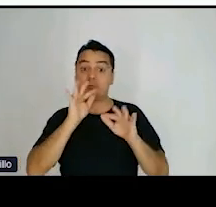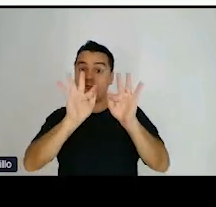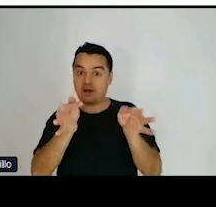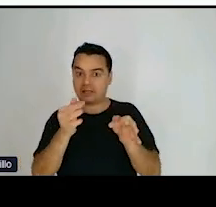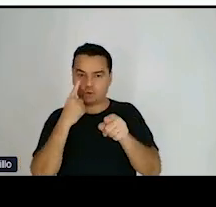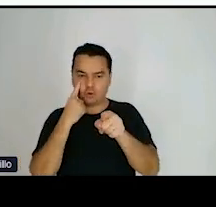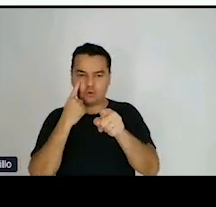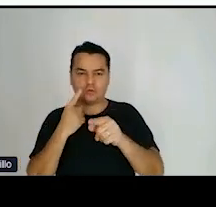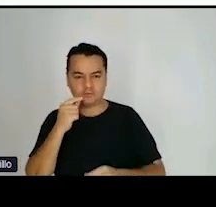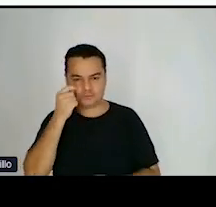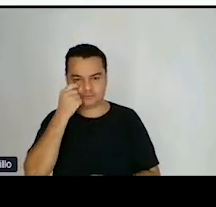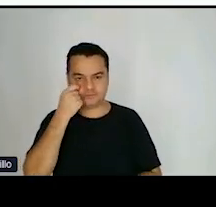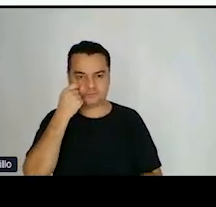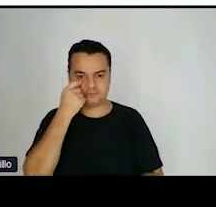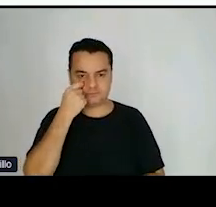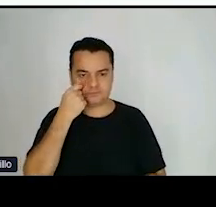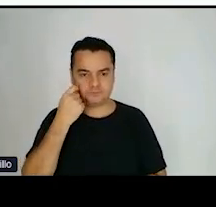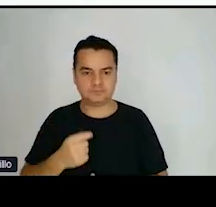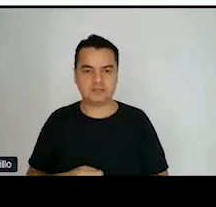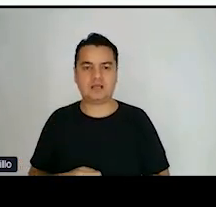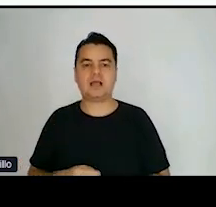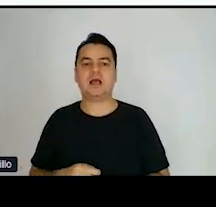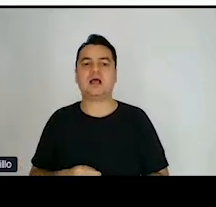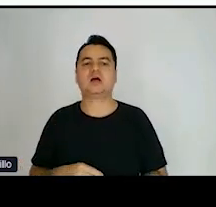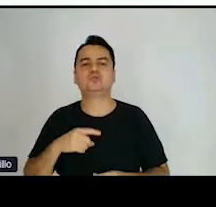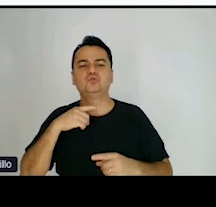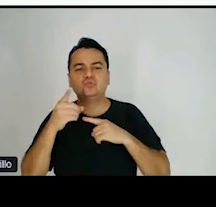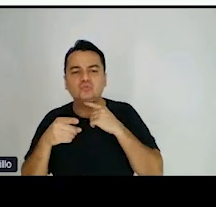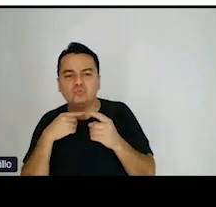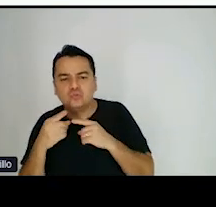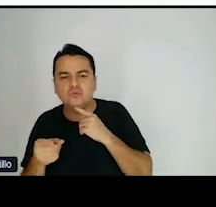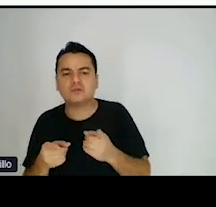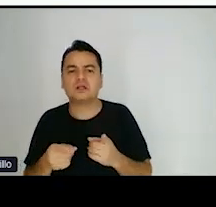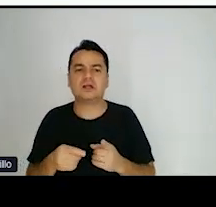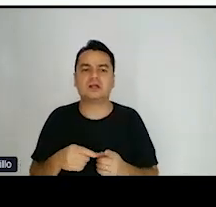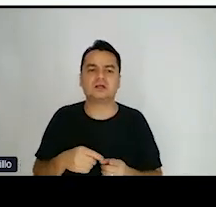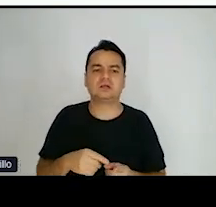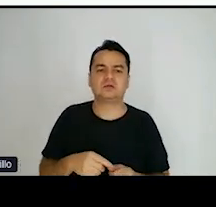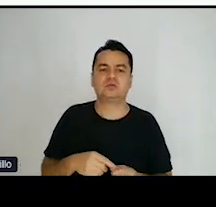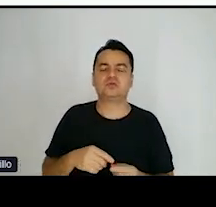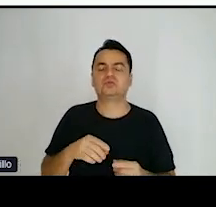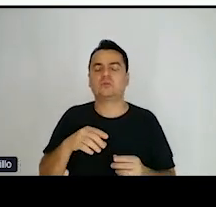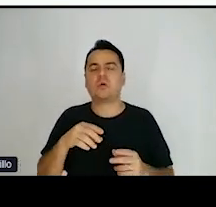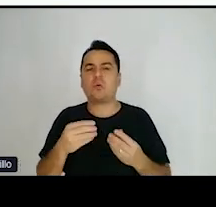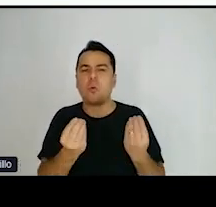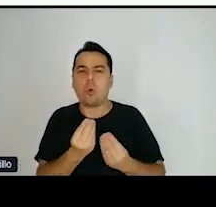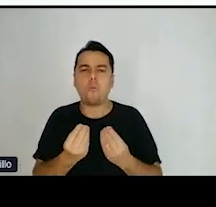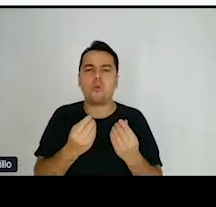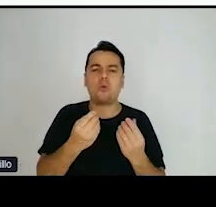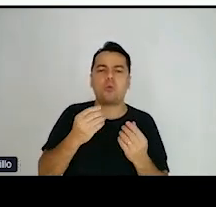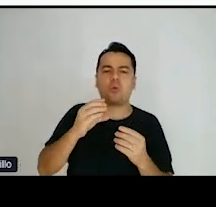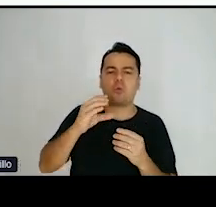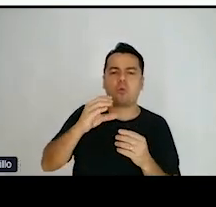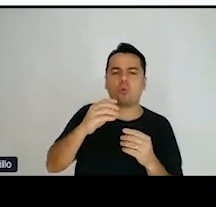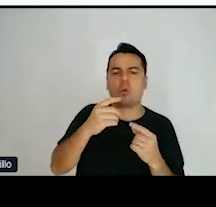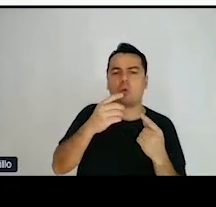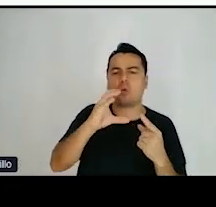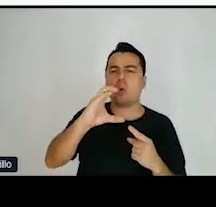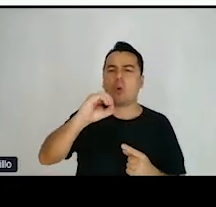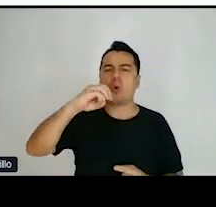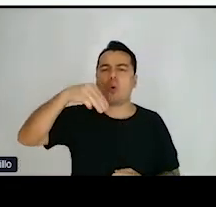frequentes. Aqui você tem o sujeito, as dúvidas sobre o combate ao vírus, o verbo são,